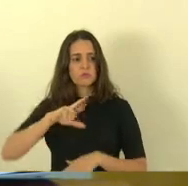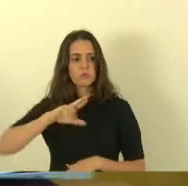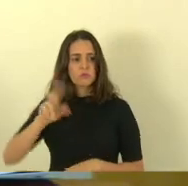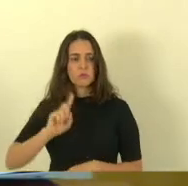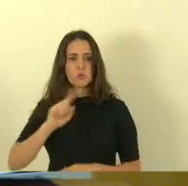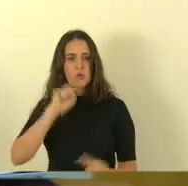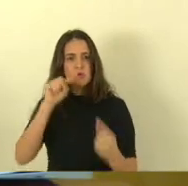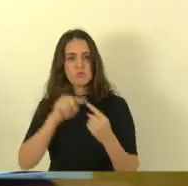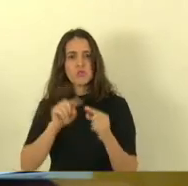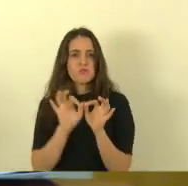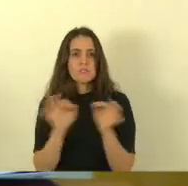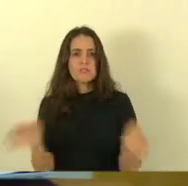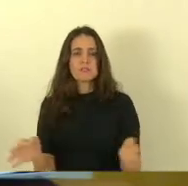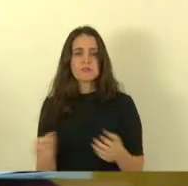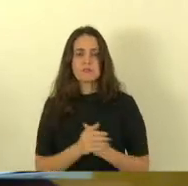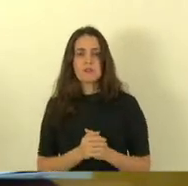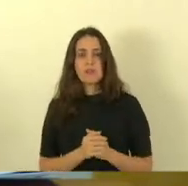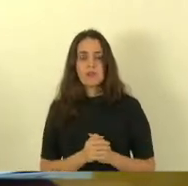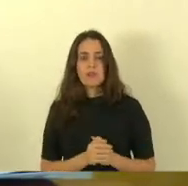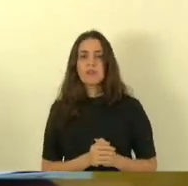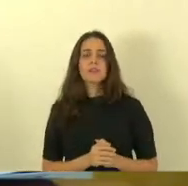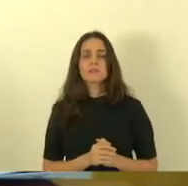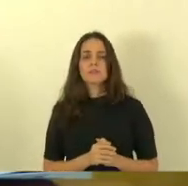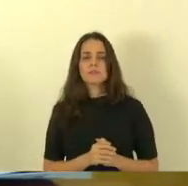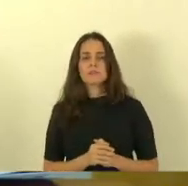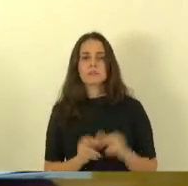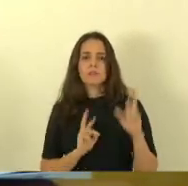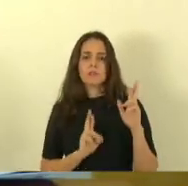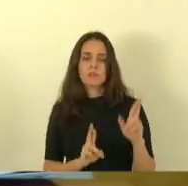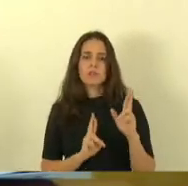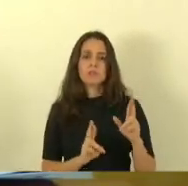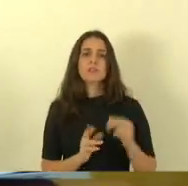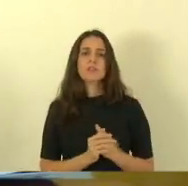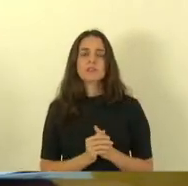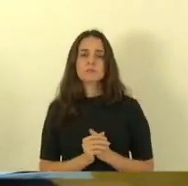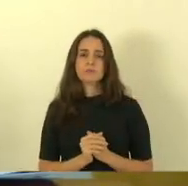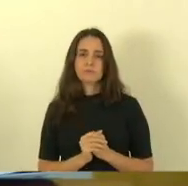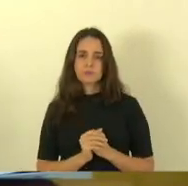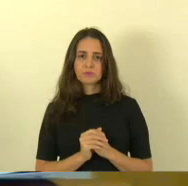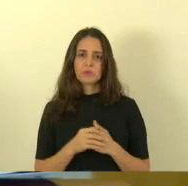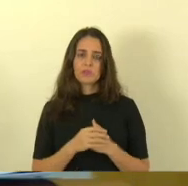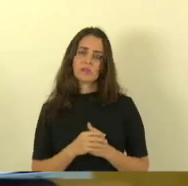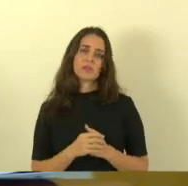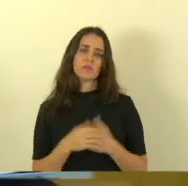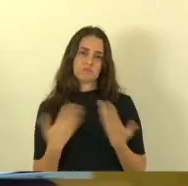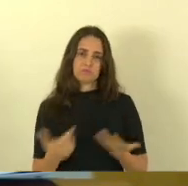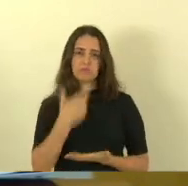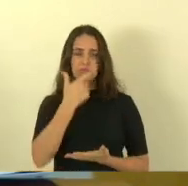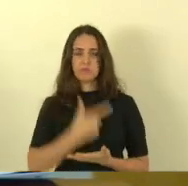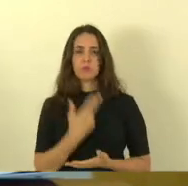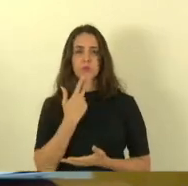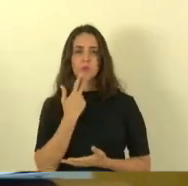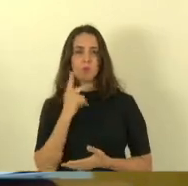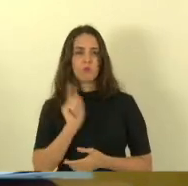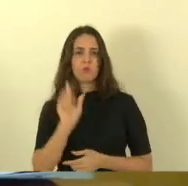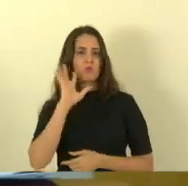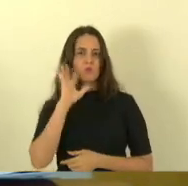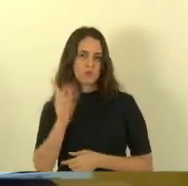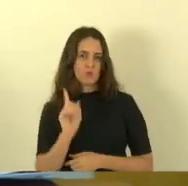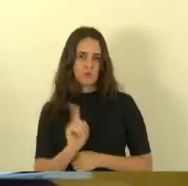uma fala objetiva em cima dos que estão esperando é dentro dessa aí eu não tô falando que eu vou resolver